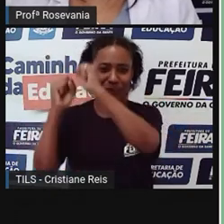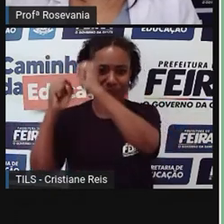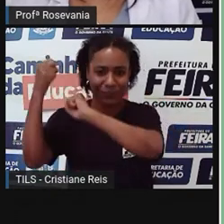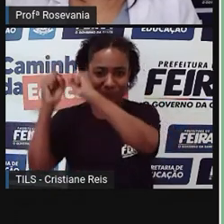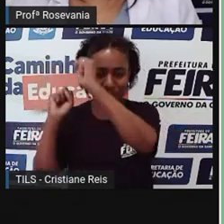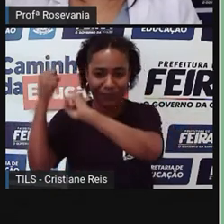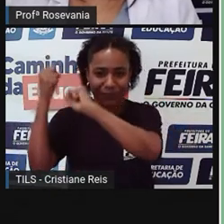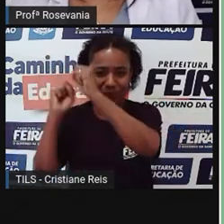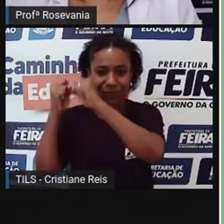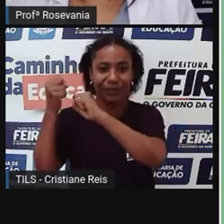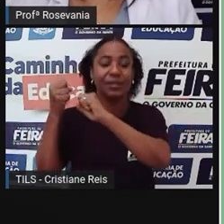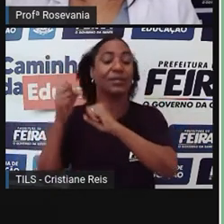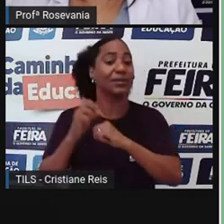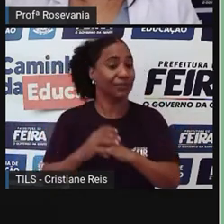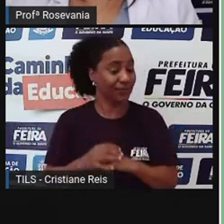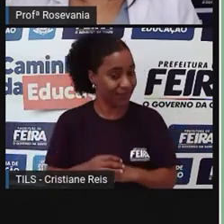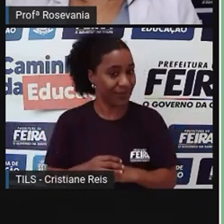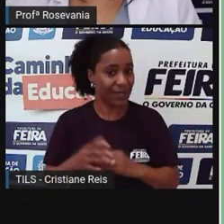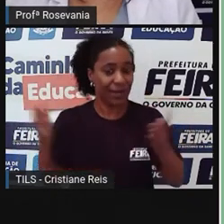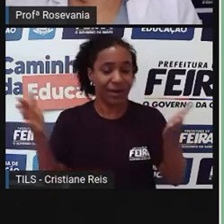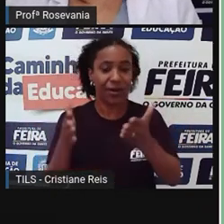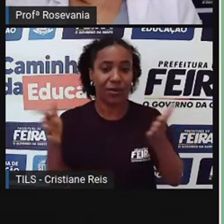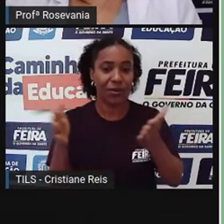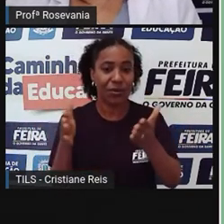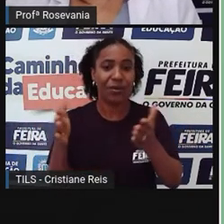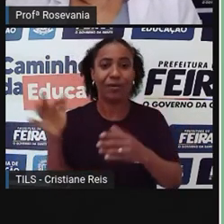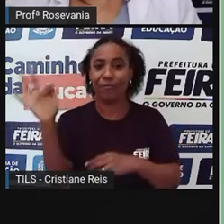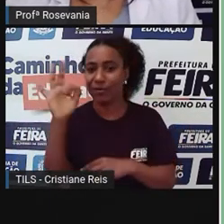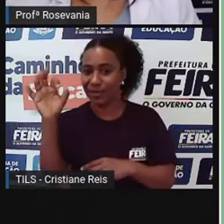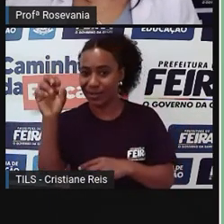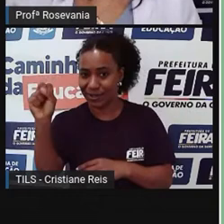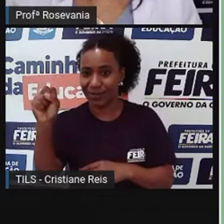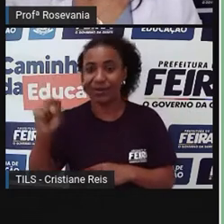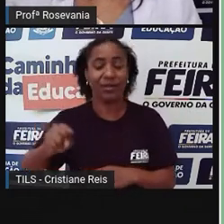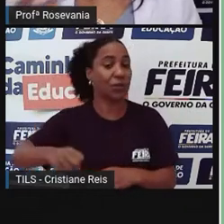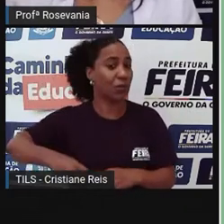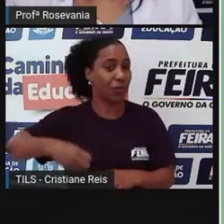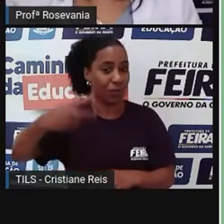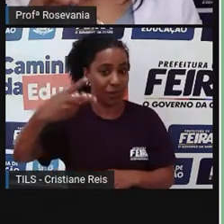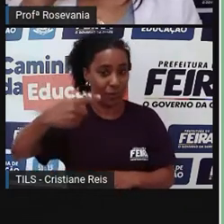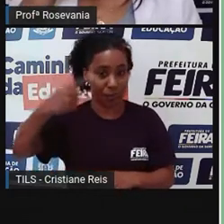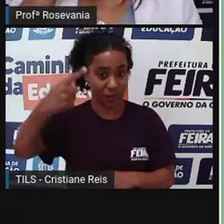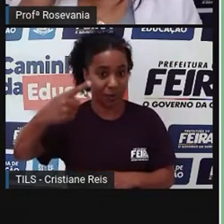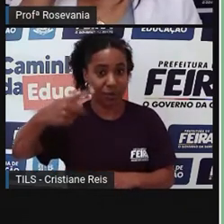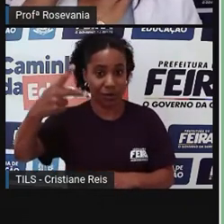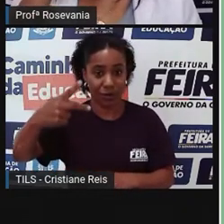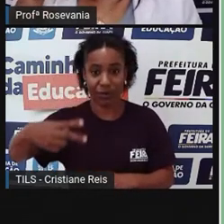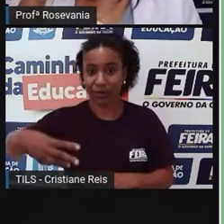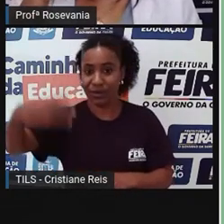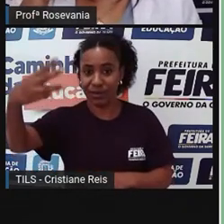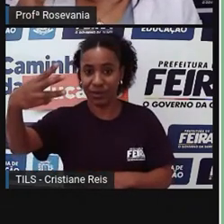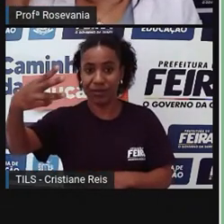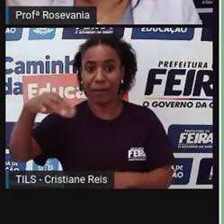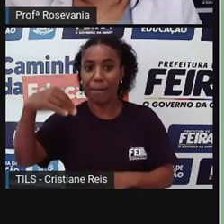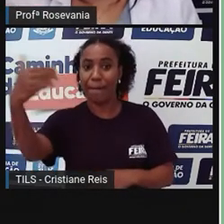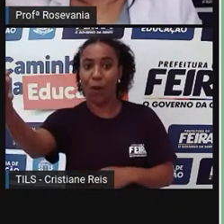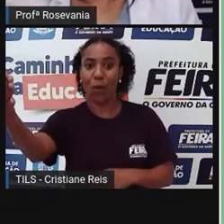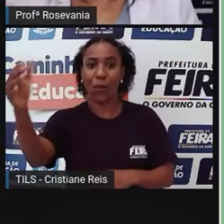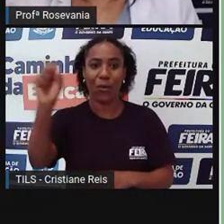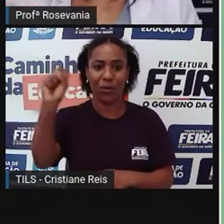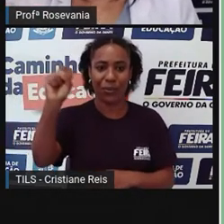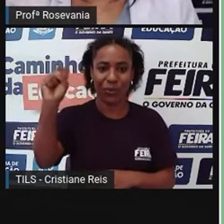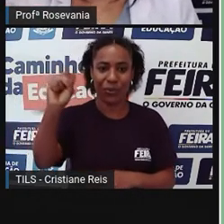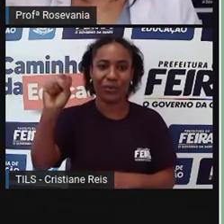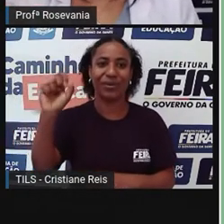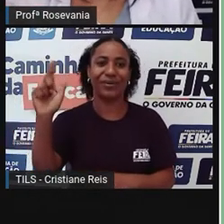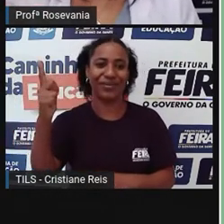questão da região metropolitana, a gente vai envolver um terceiro centro industrial que vai pegar aquela parte lá do lado de São Gonçalo, né, as indústrias